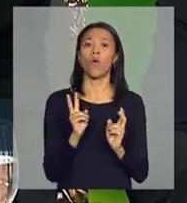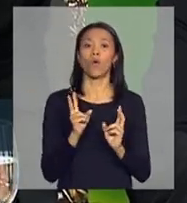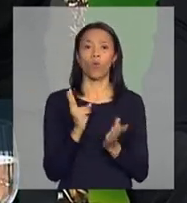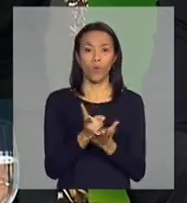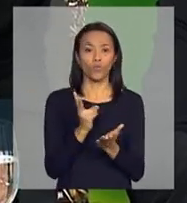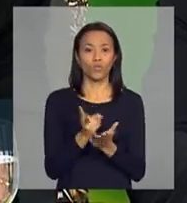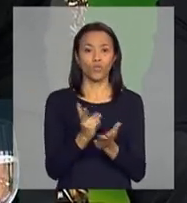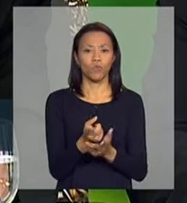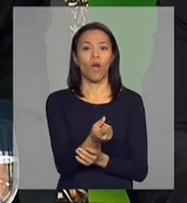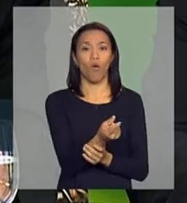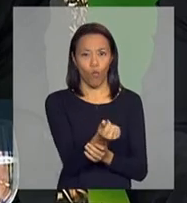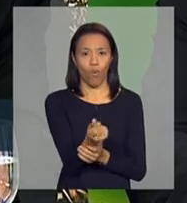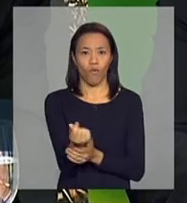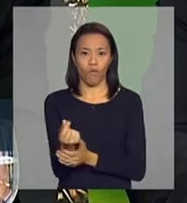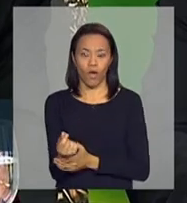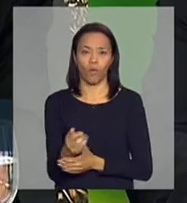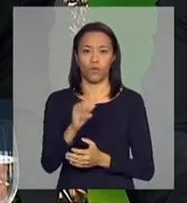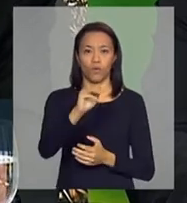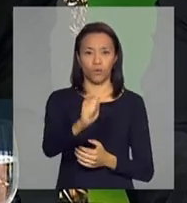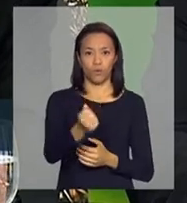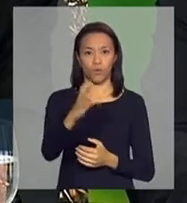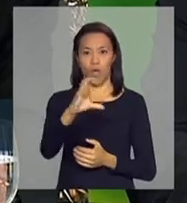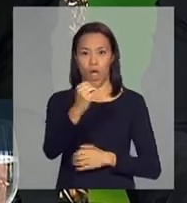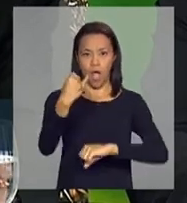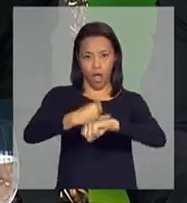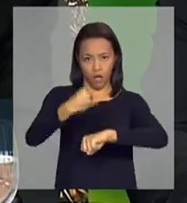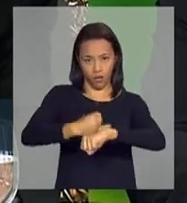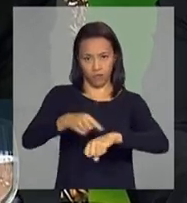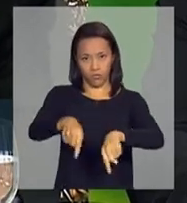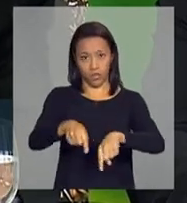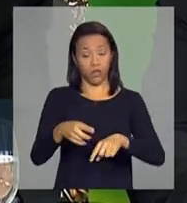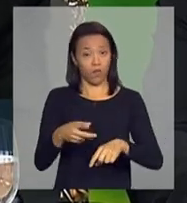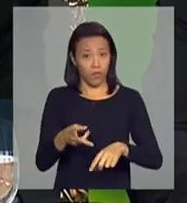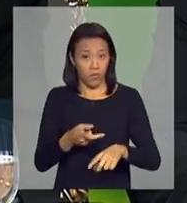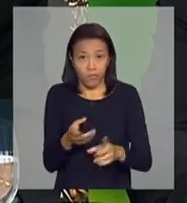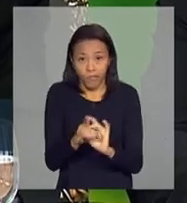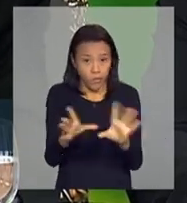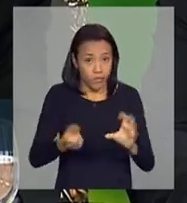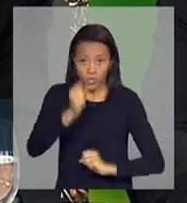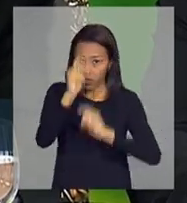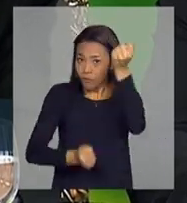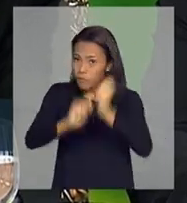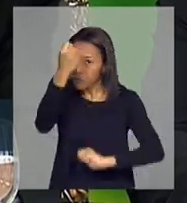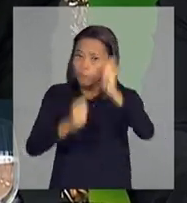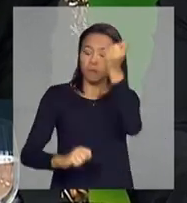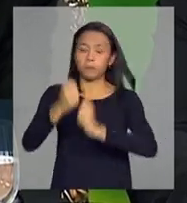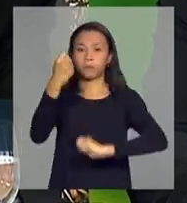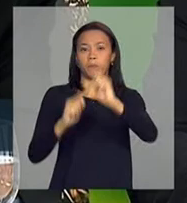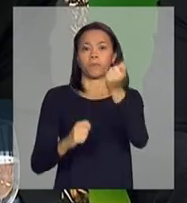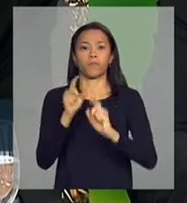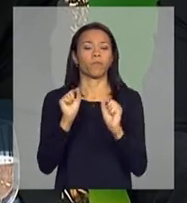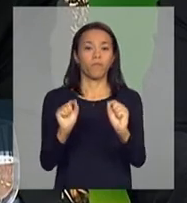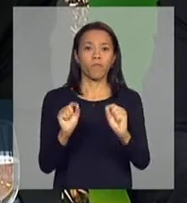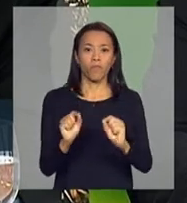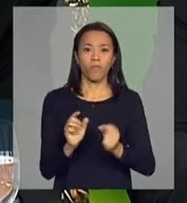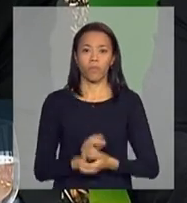Não vamos deixar que a indústria, essa demanda que é criada por juros subsidiados,